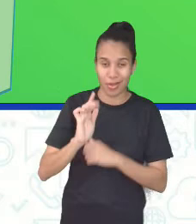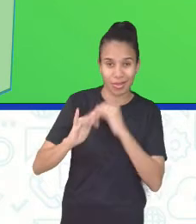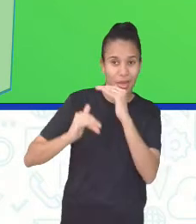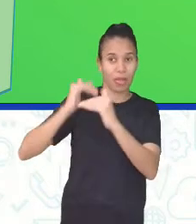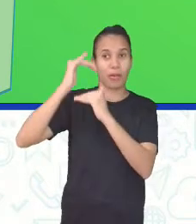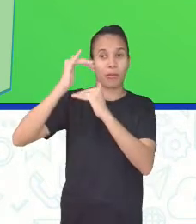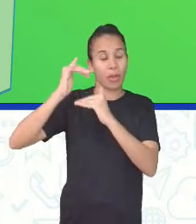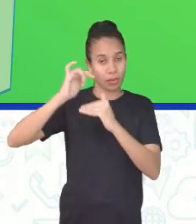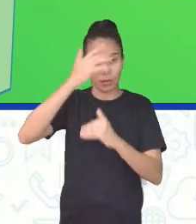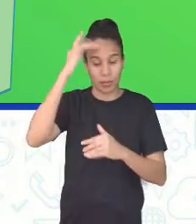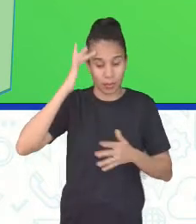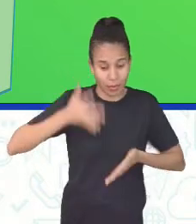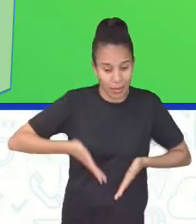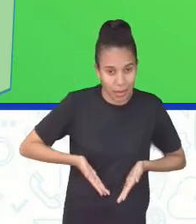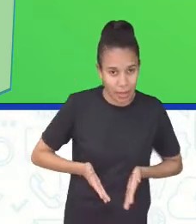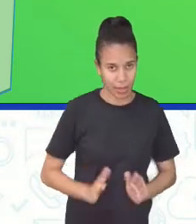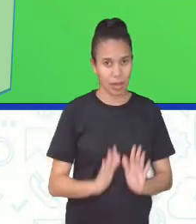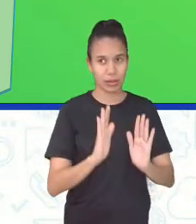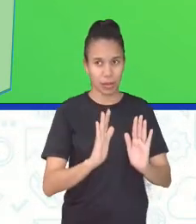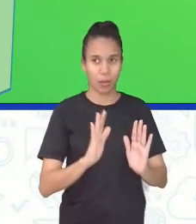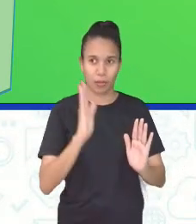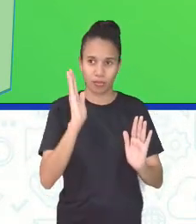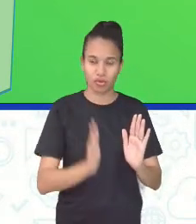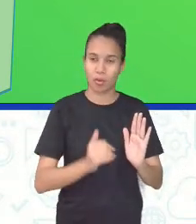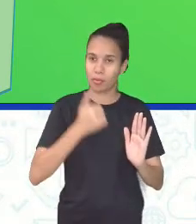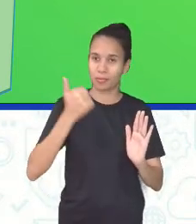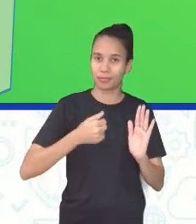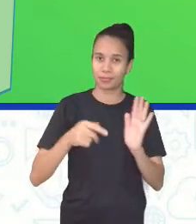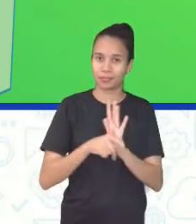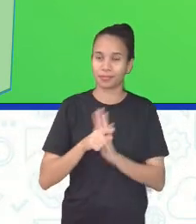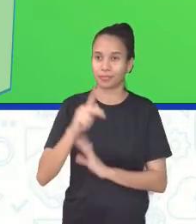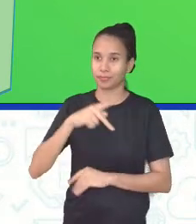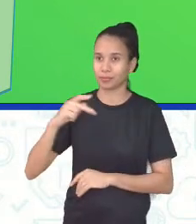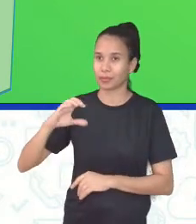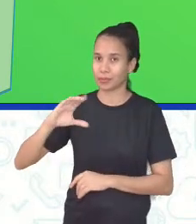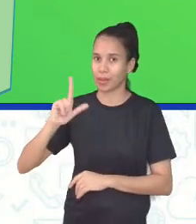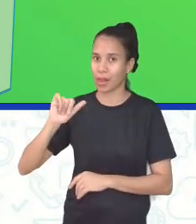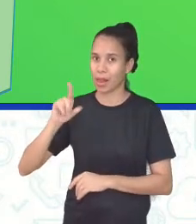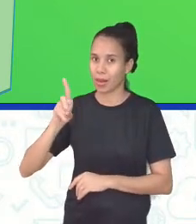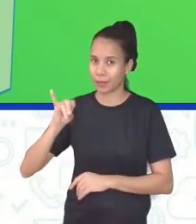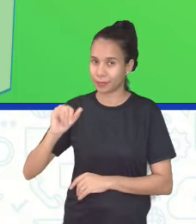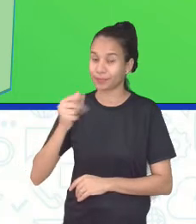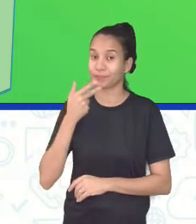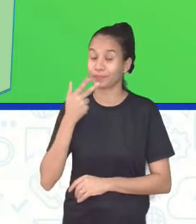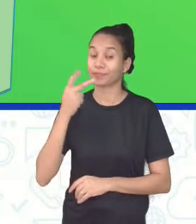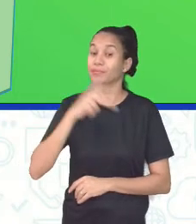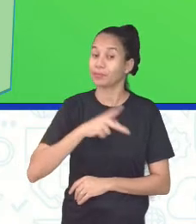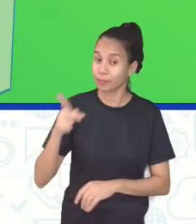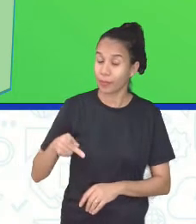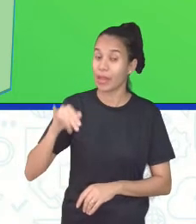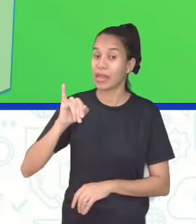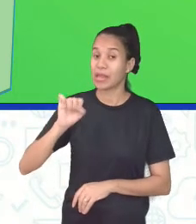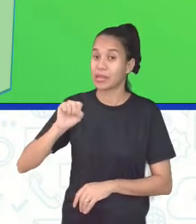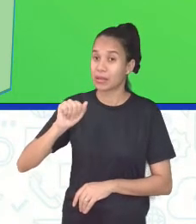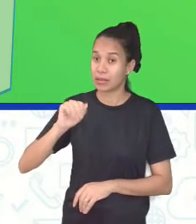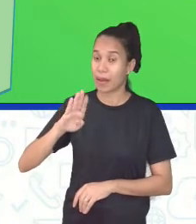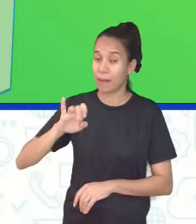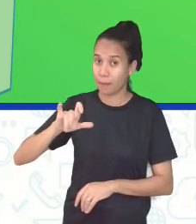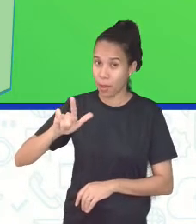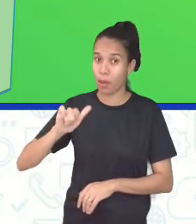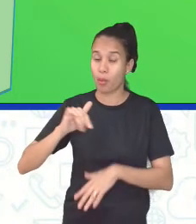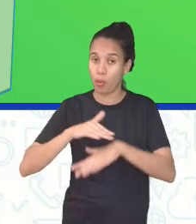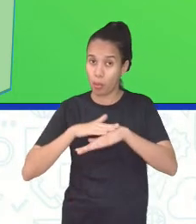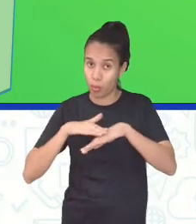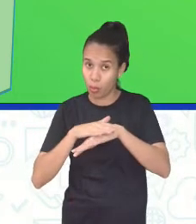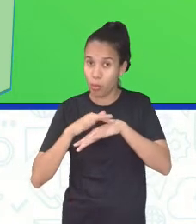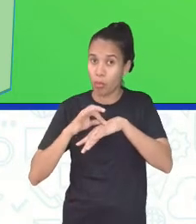depois do nascimento, como alertou hoje para mim a professora Cláudia dizendo olha, professora Isabel, a questão aí do tato é só depois